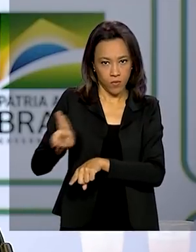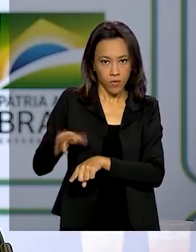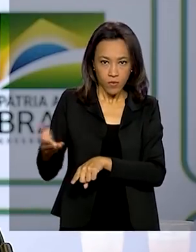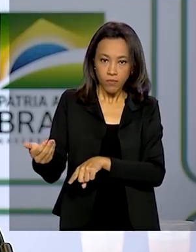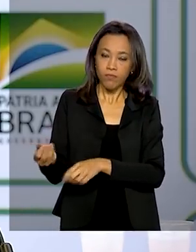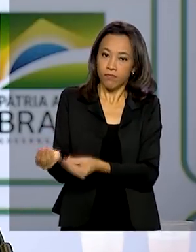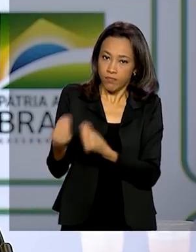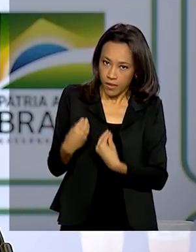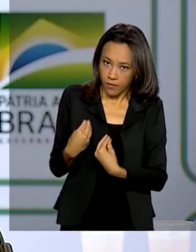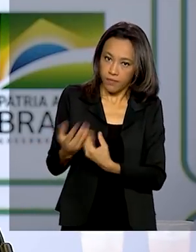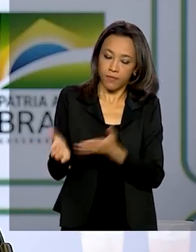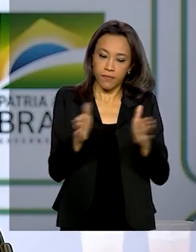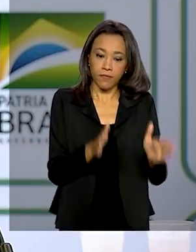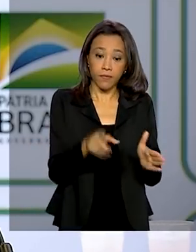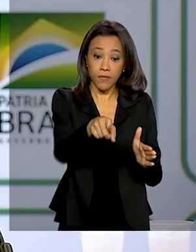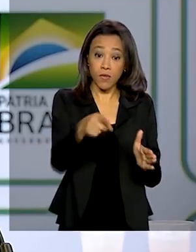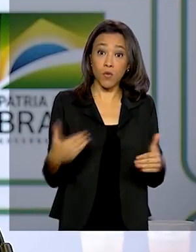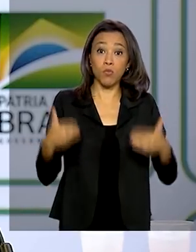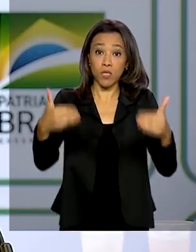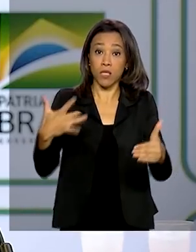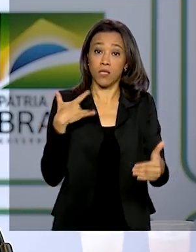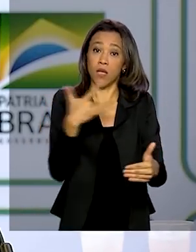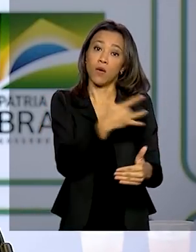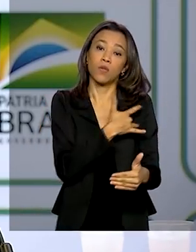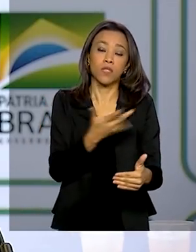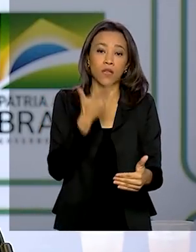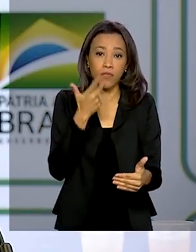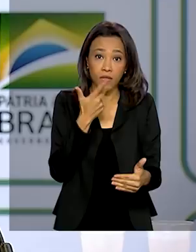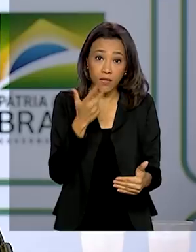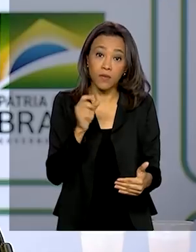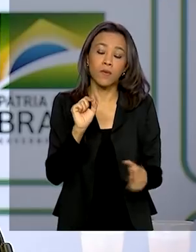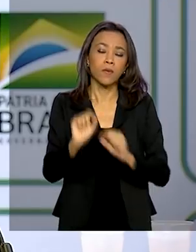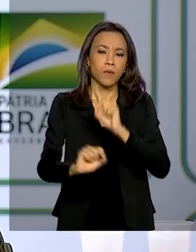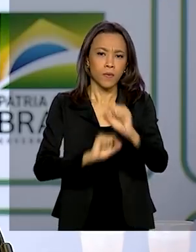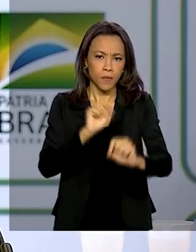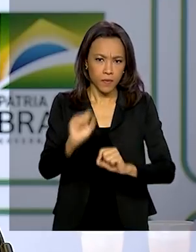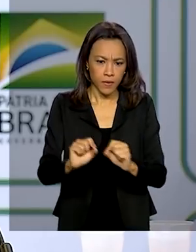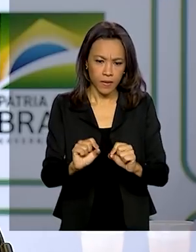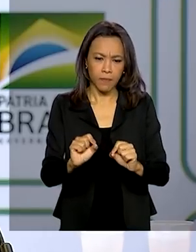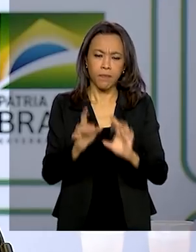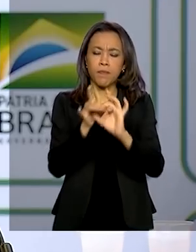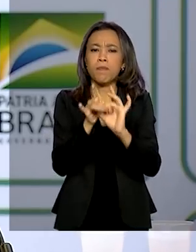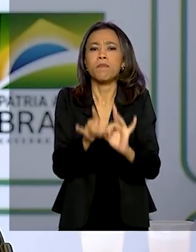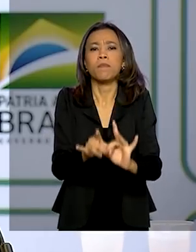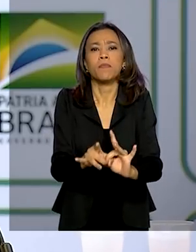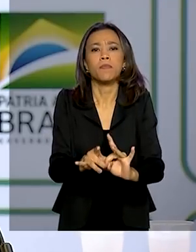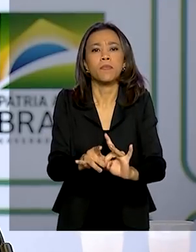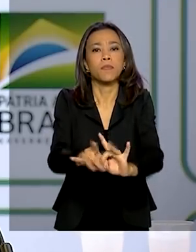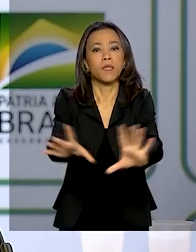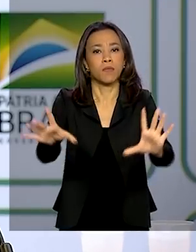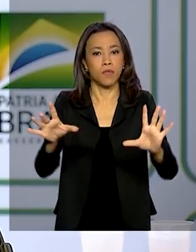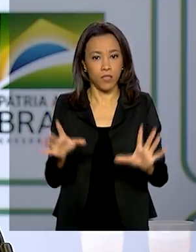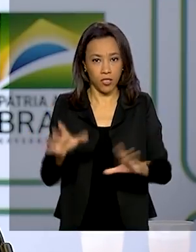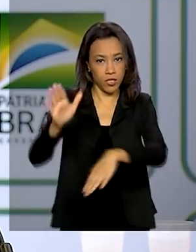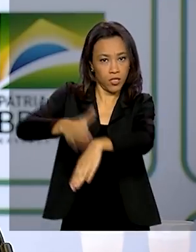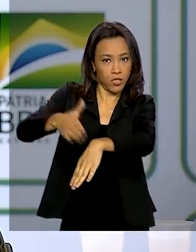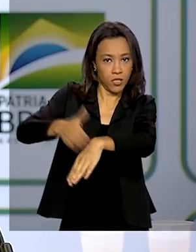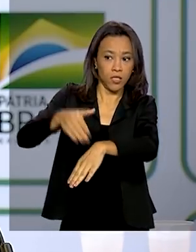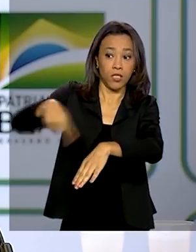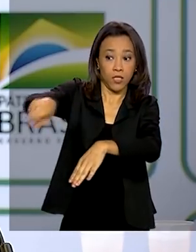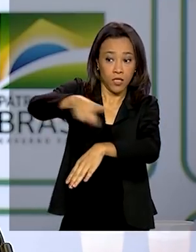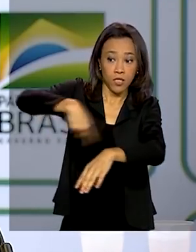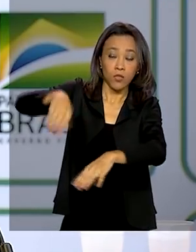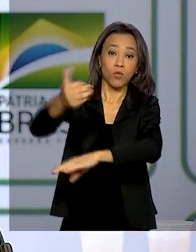Saúde está fazendo é, não é, é deixar no arsenal, deixar a mão do profissional